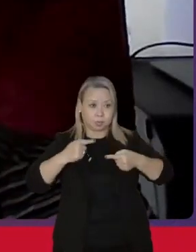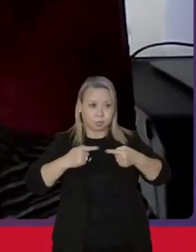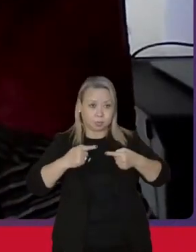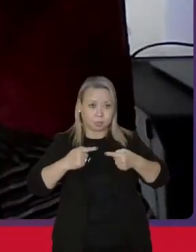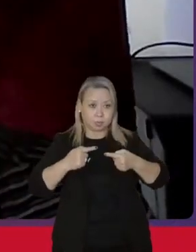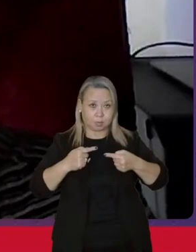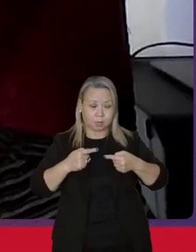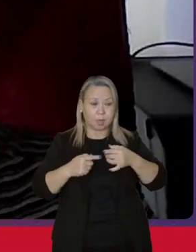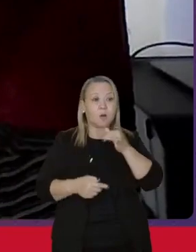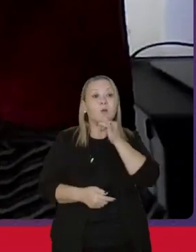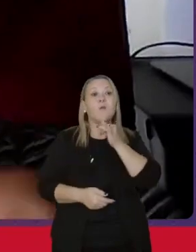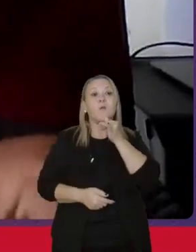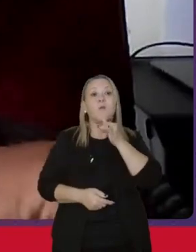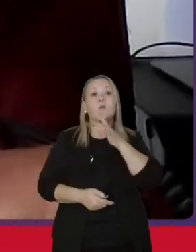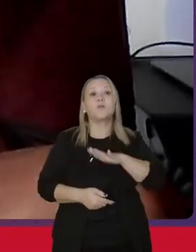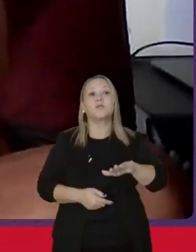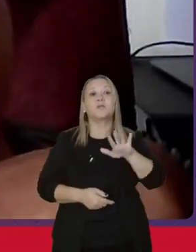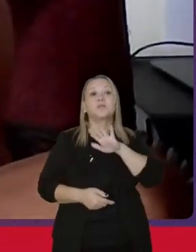exemplificar.